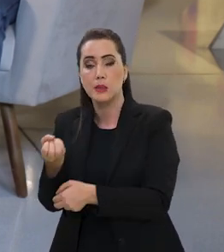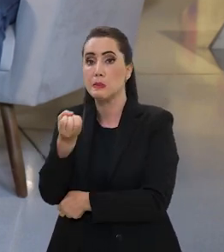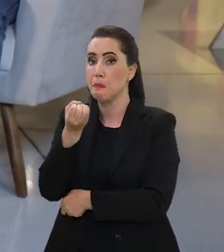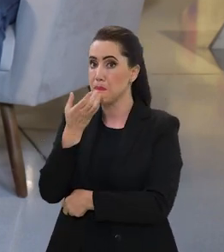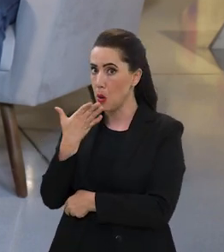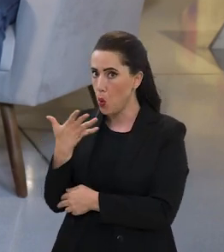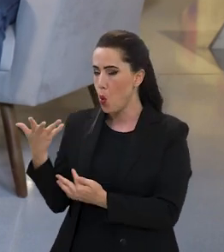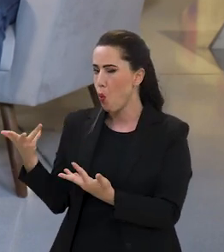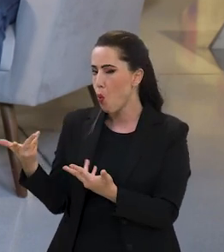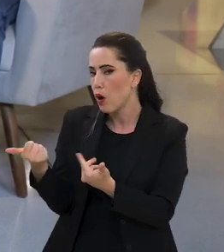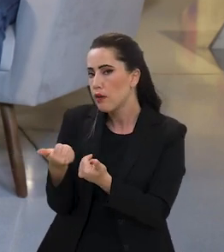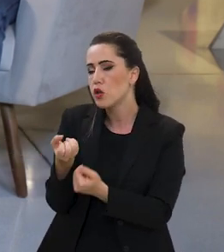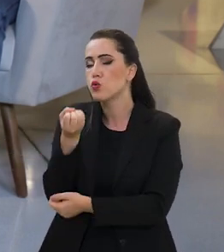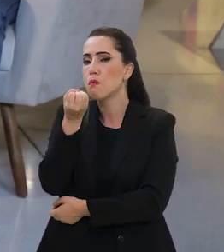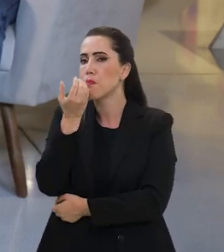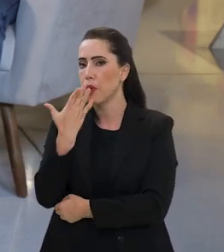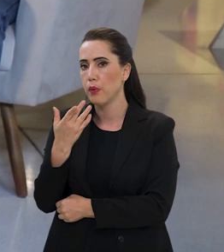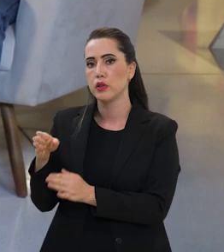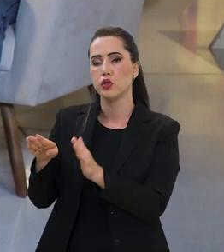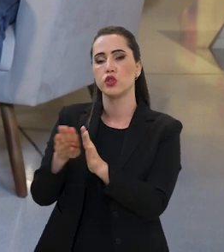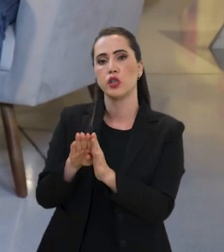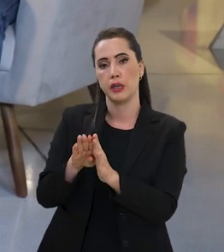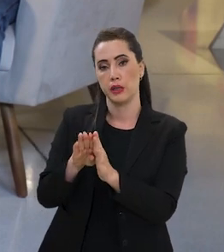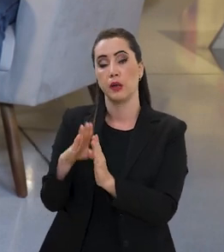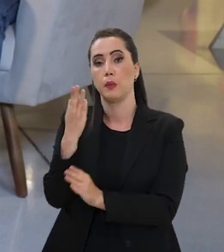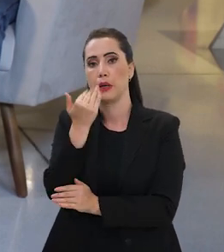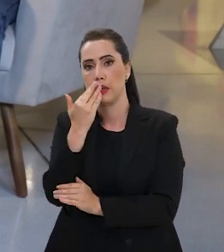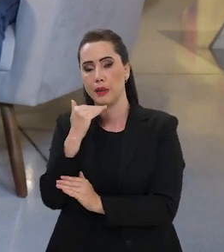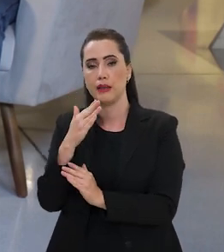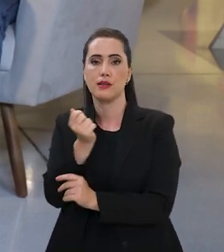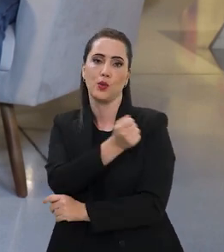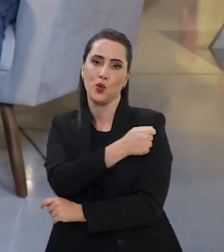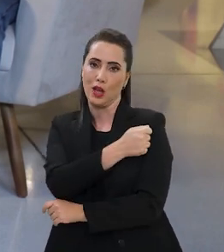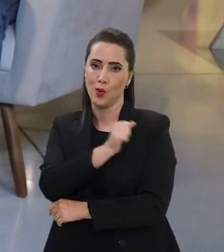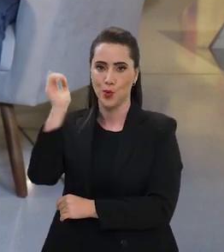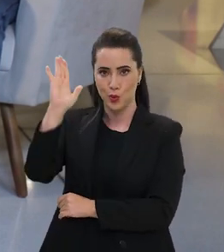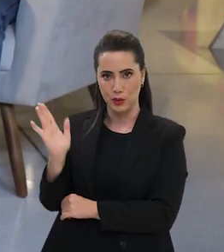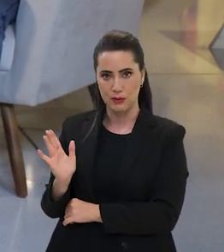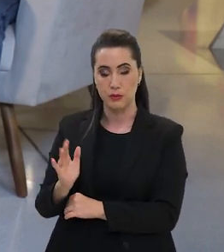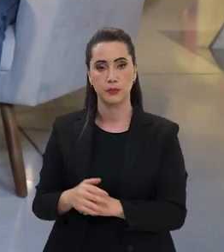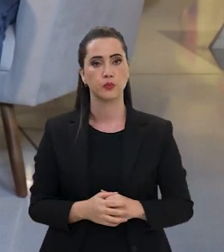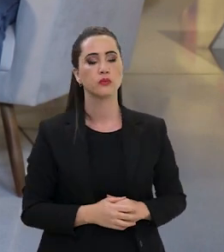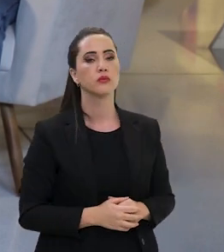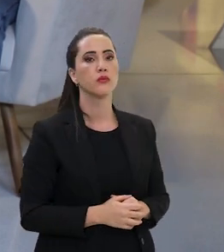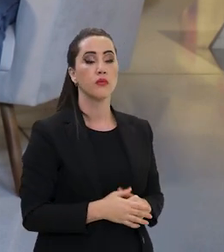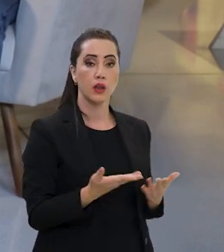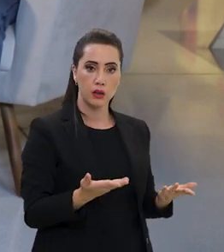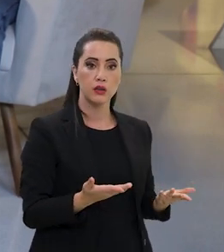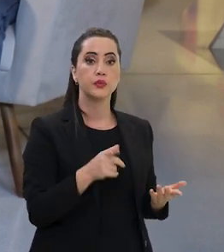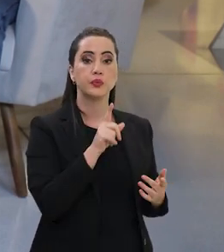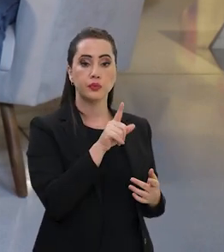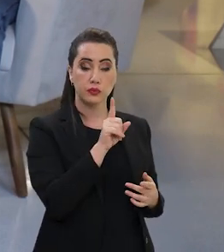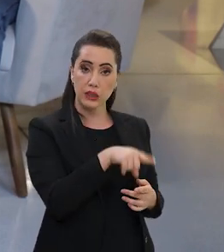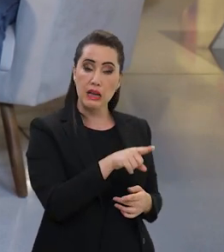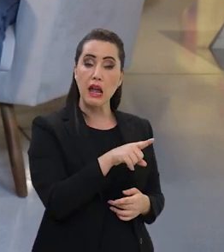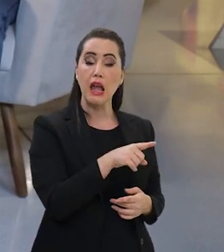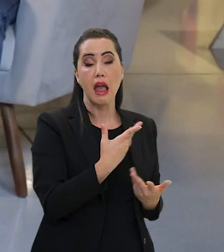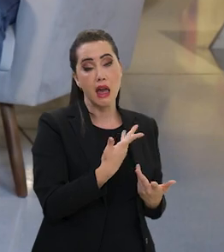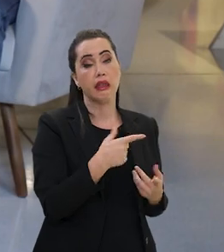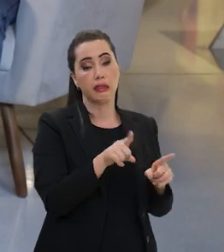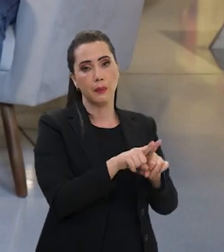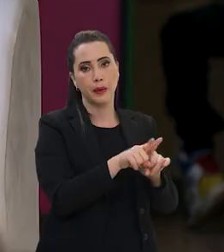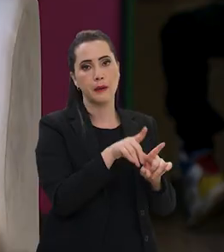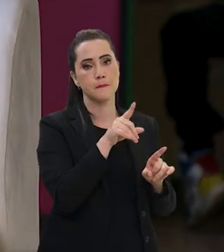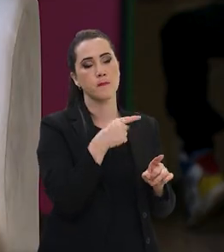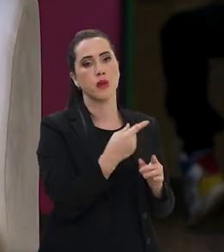garantir produtos de qualidade chegando para os alunos brasileiros? Eu diria que é uma forma de garantir